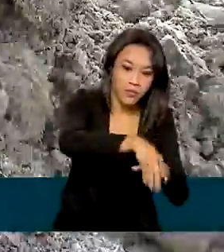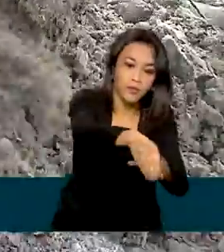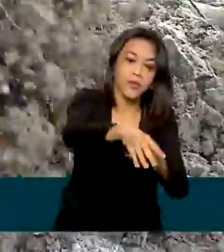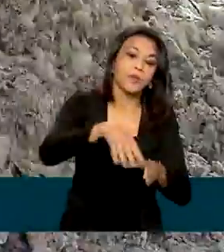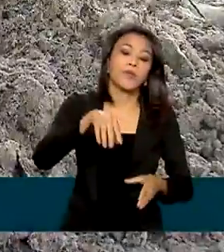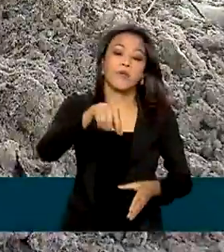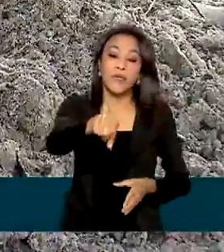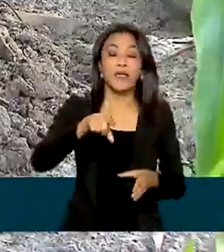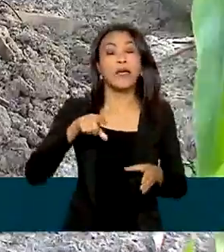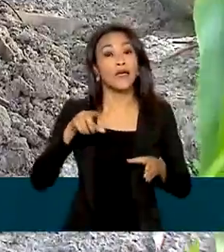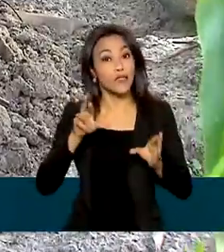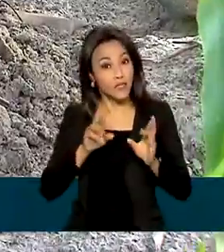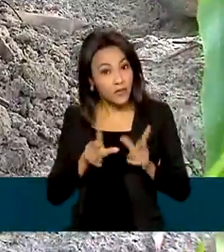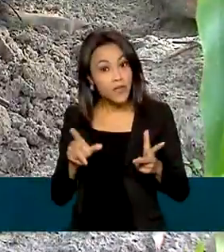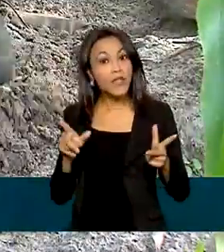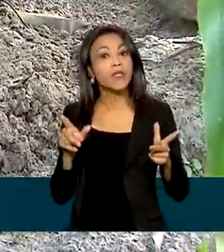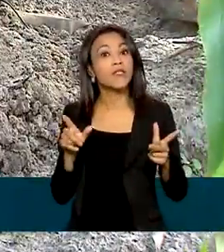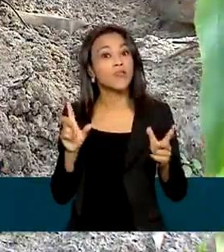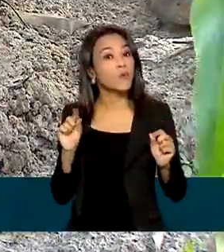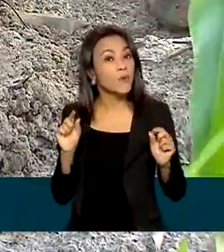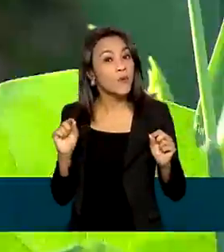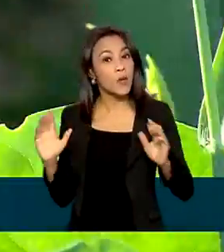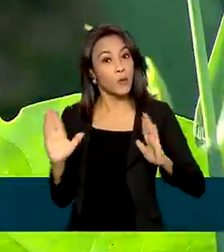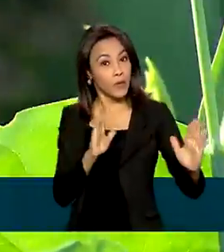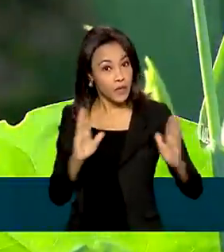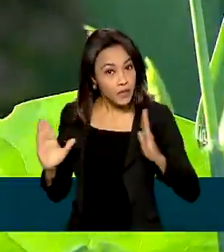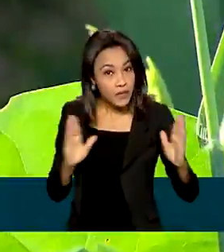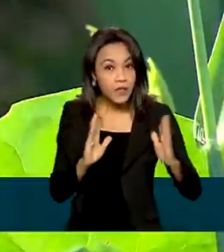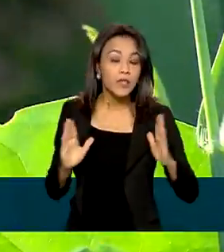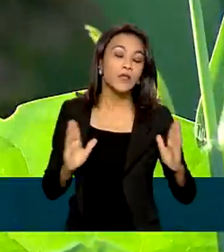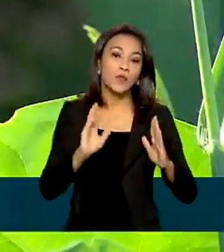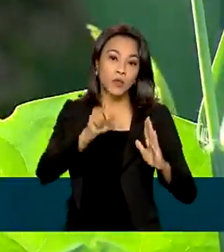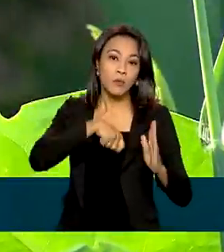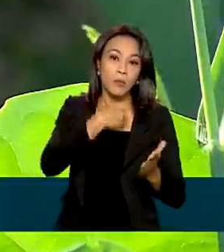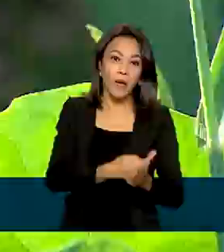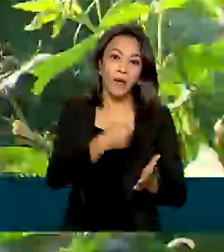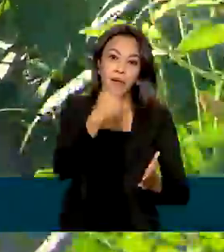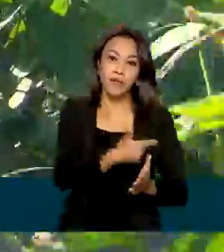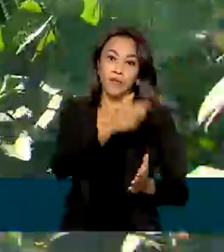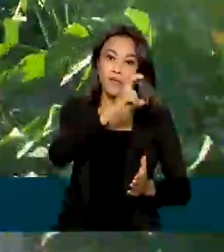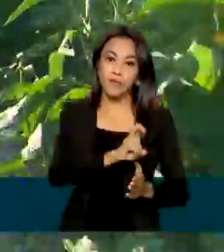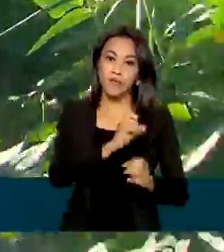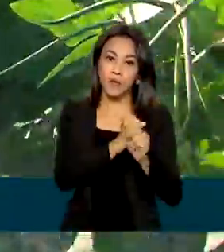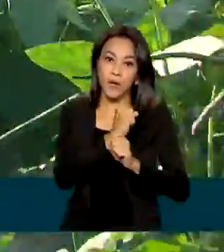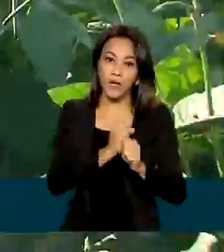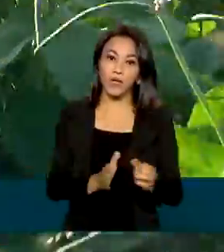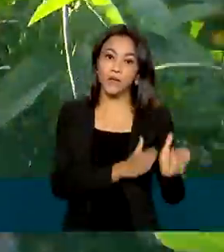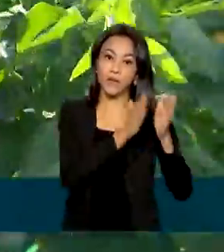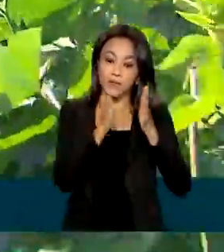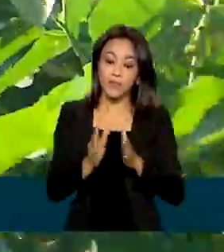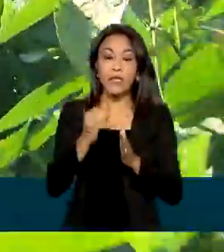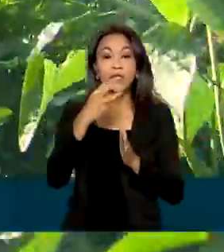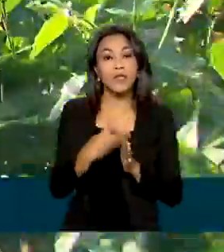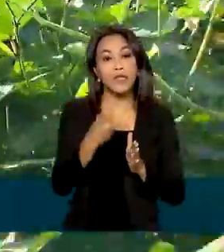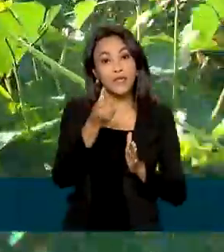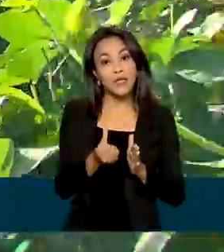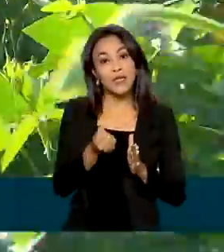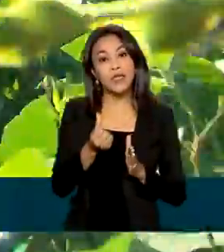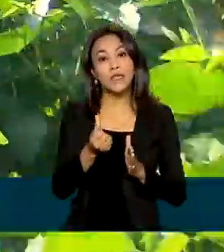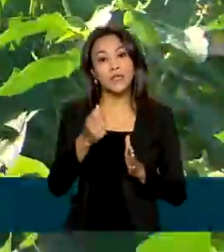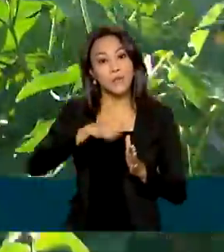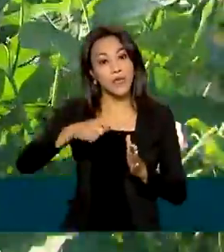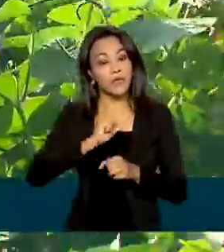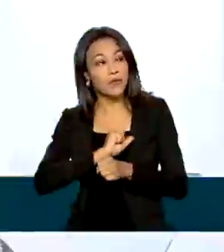as condições são diferenciadas. Prazo de pagamento de 25 anos, 36 meses de carência, juros de 0,5